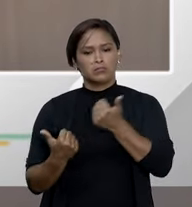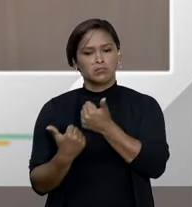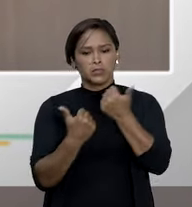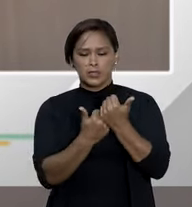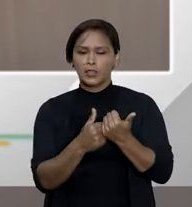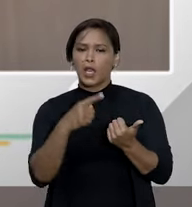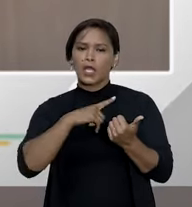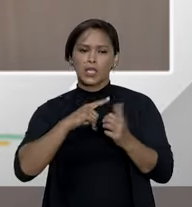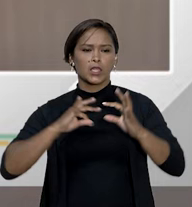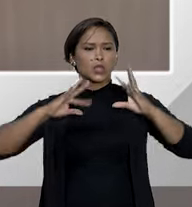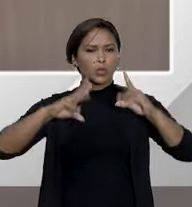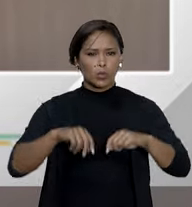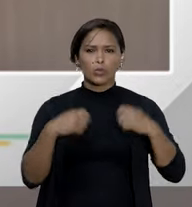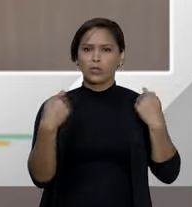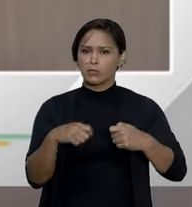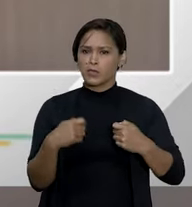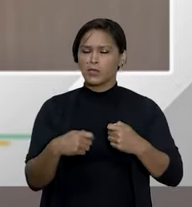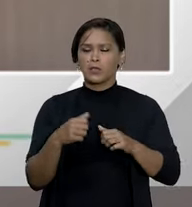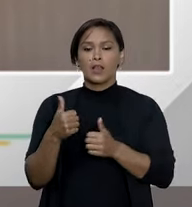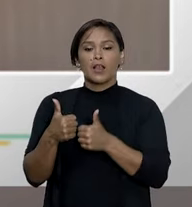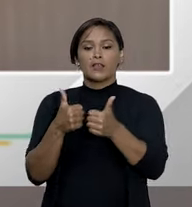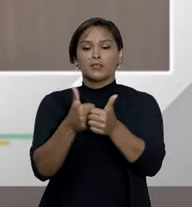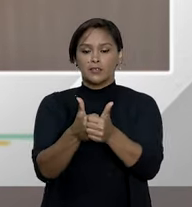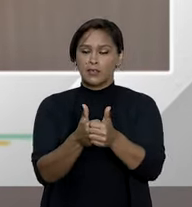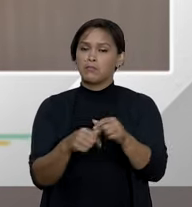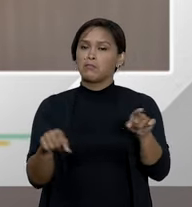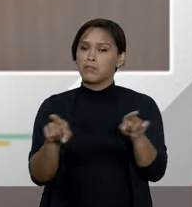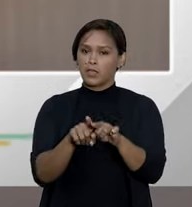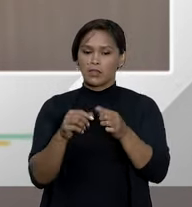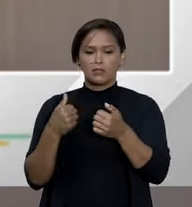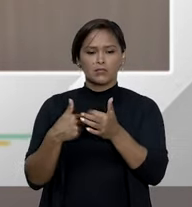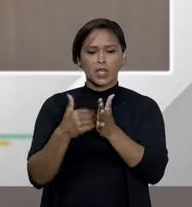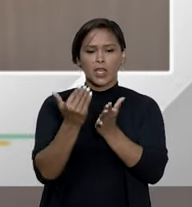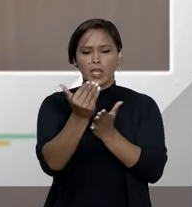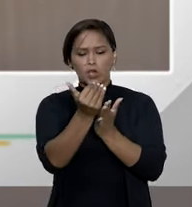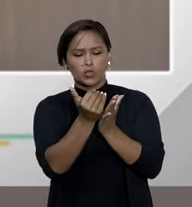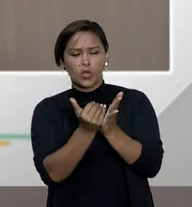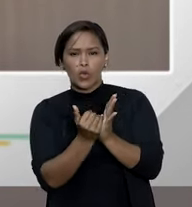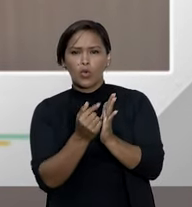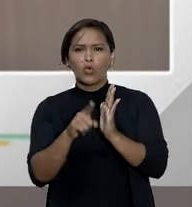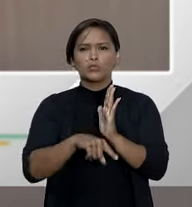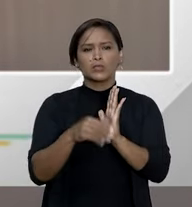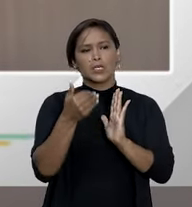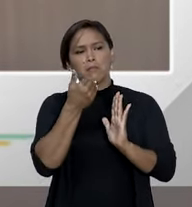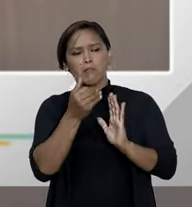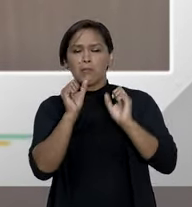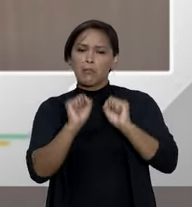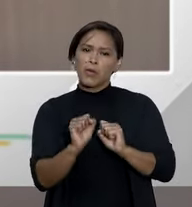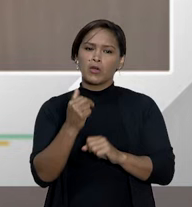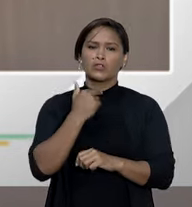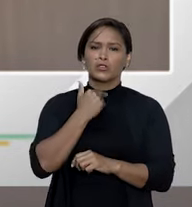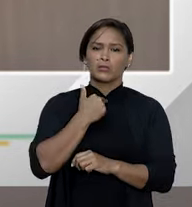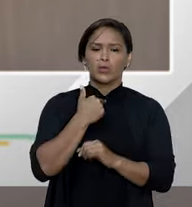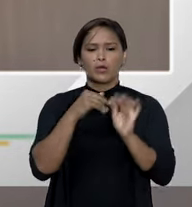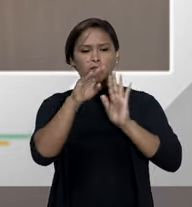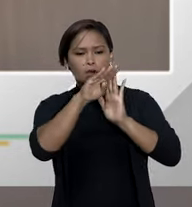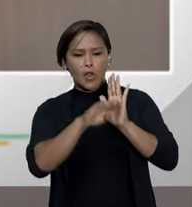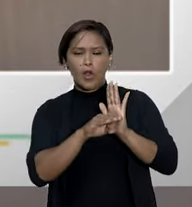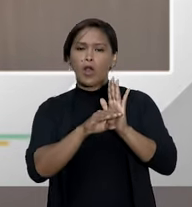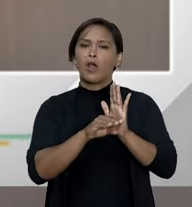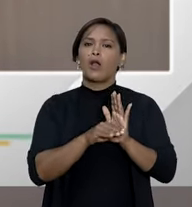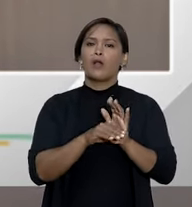necessidades, a segmentação do plano, a composição das coberturas e referido ao rol de procedimentos,